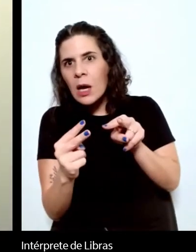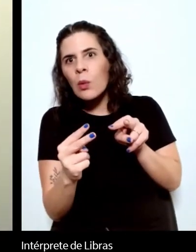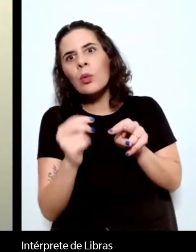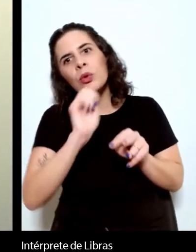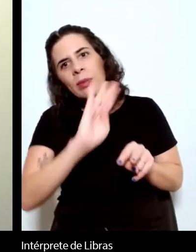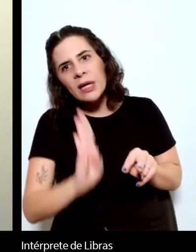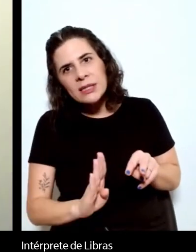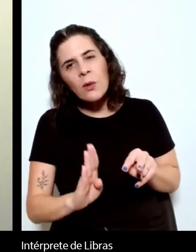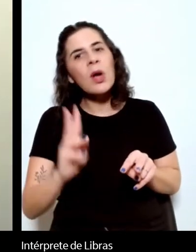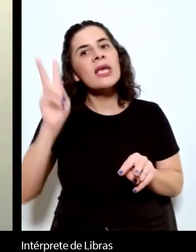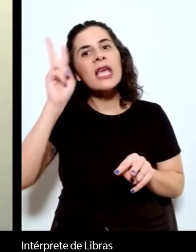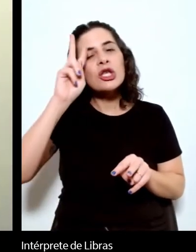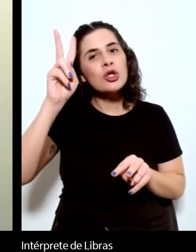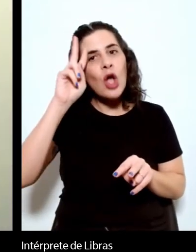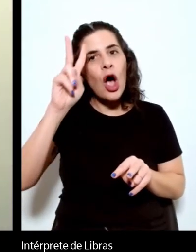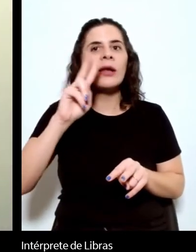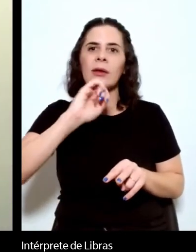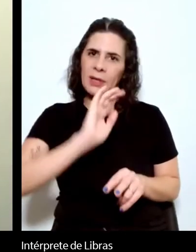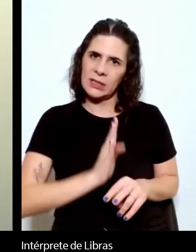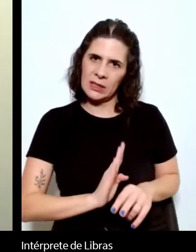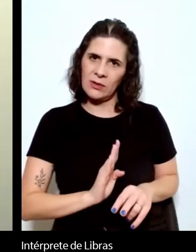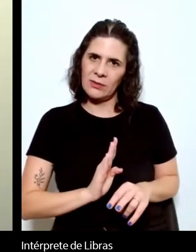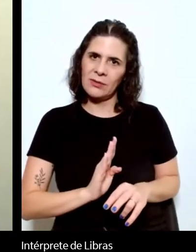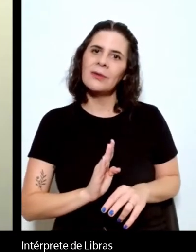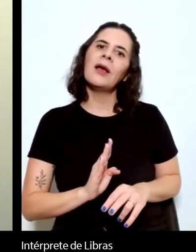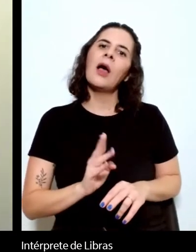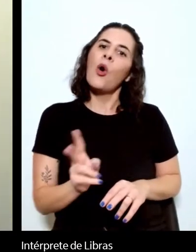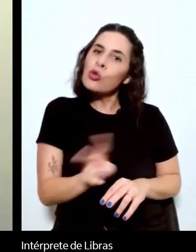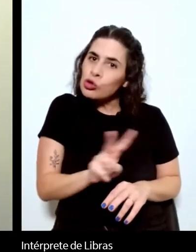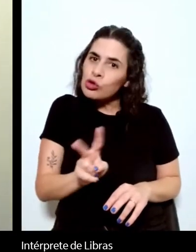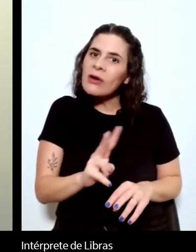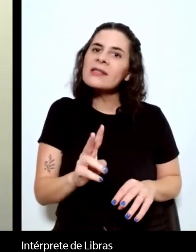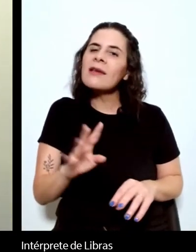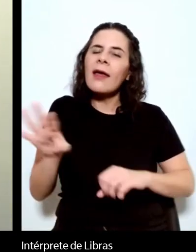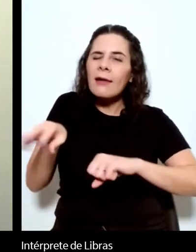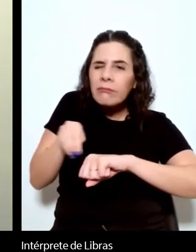história do Brasil que ambos né querem passar para o seu leitor